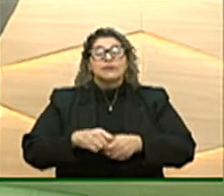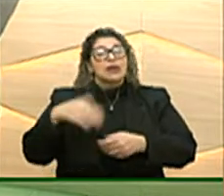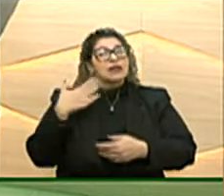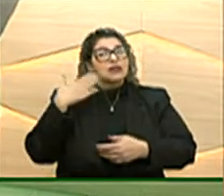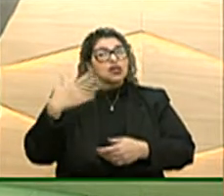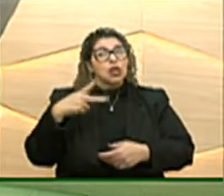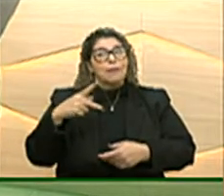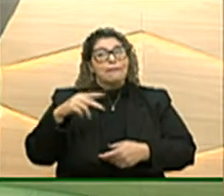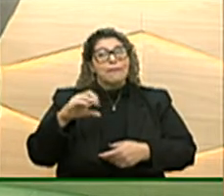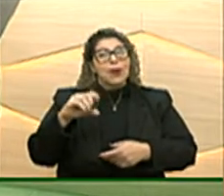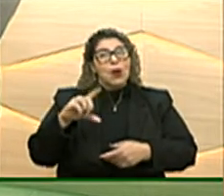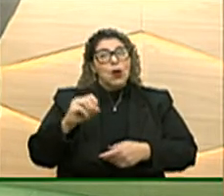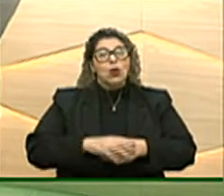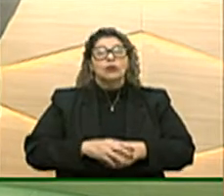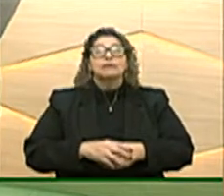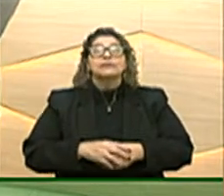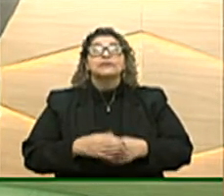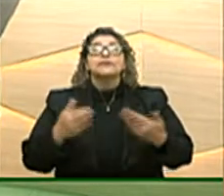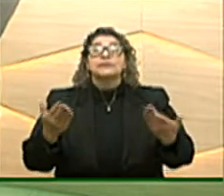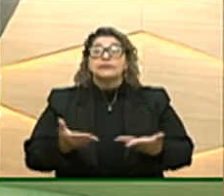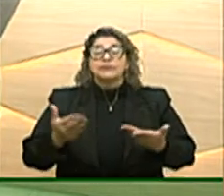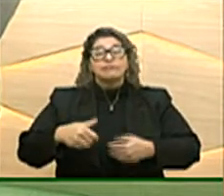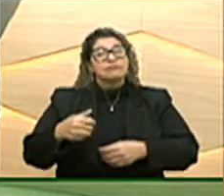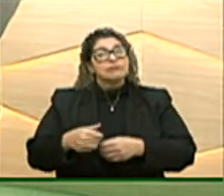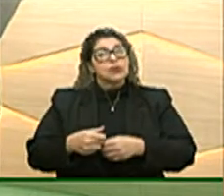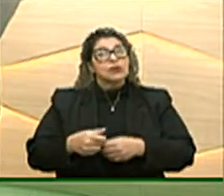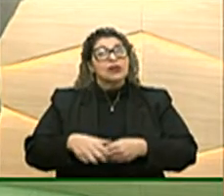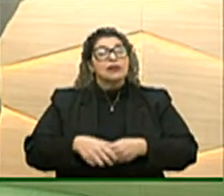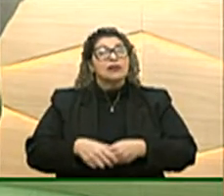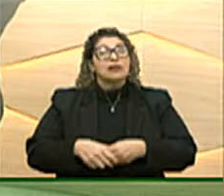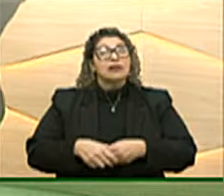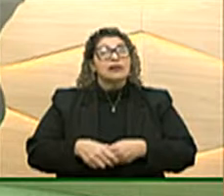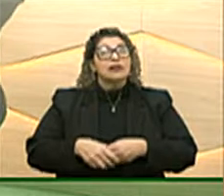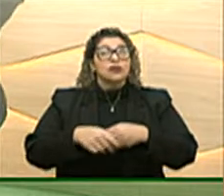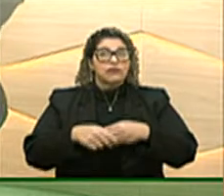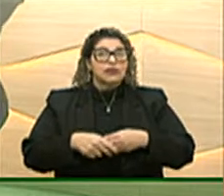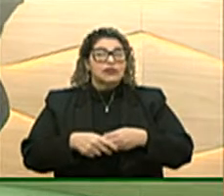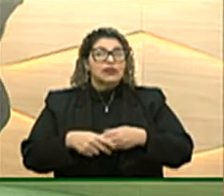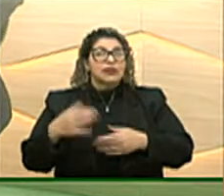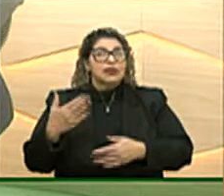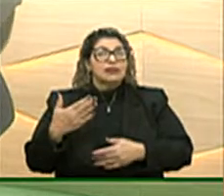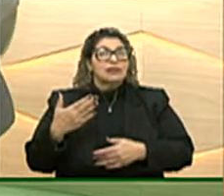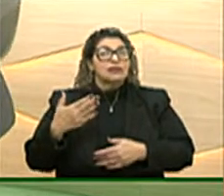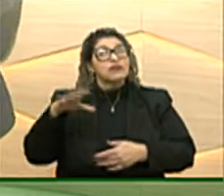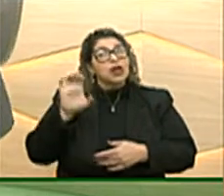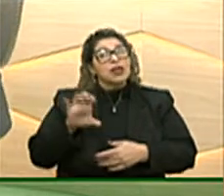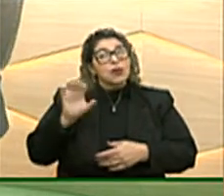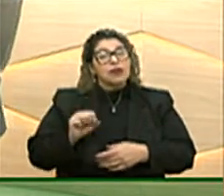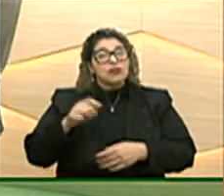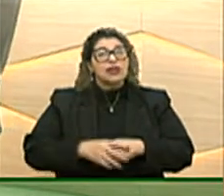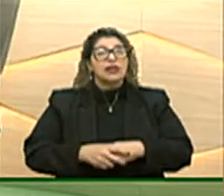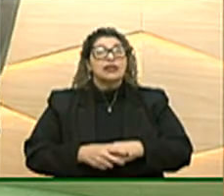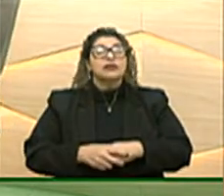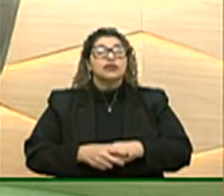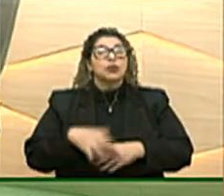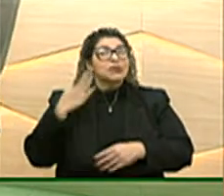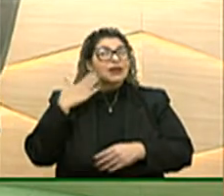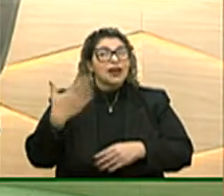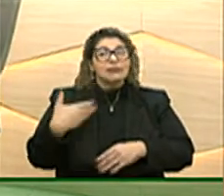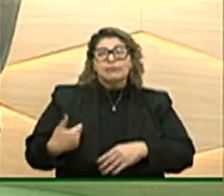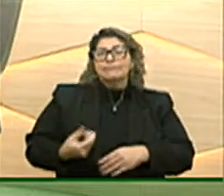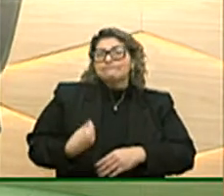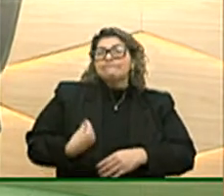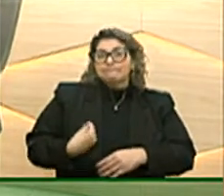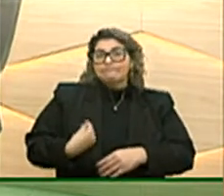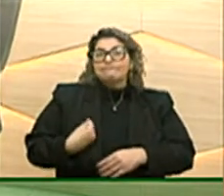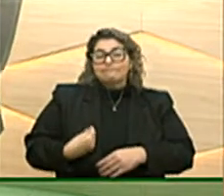ouvirmos o vice-presidente da República, vamos ouvir a saudação do governador do Estado, governador Eduardo Leite. Governador, obrigado por estar conosco em